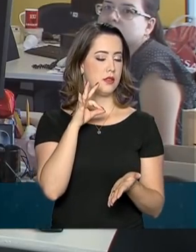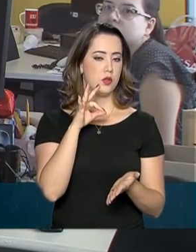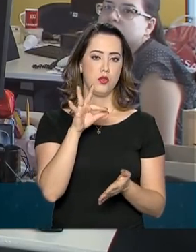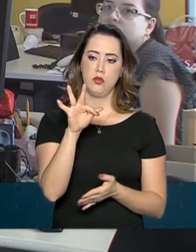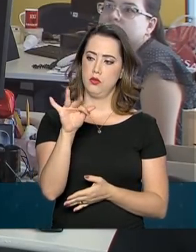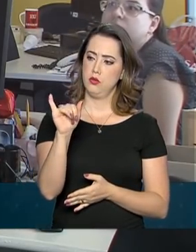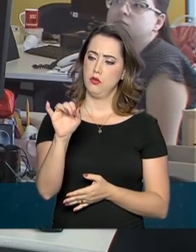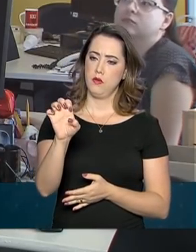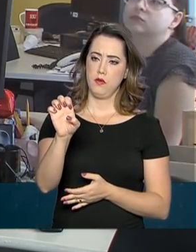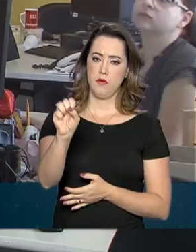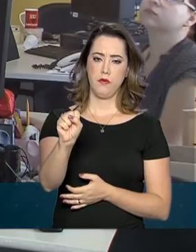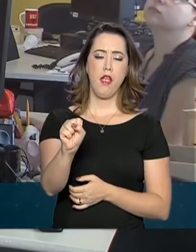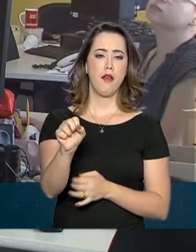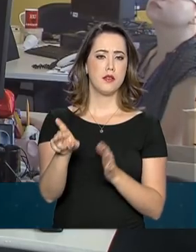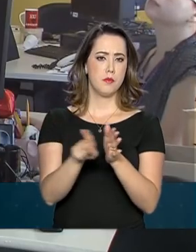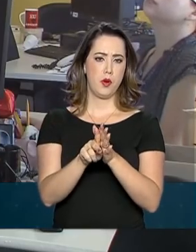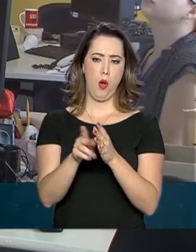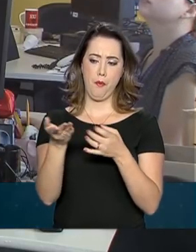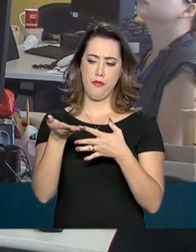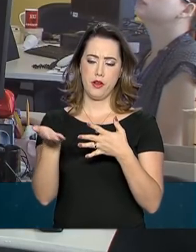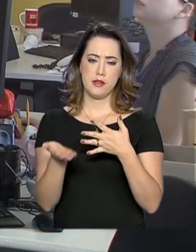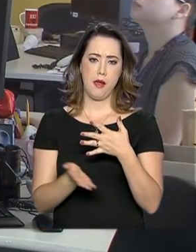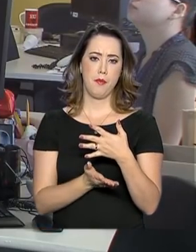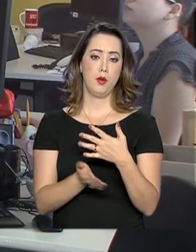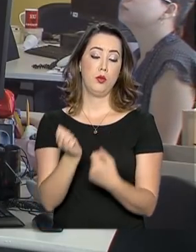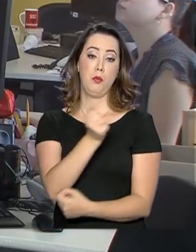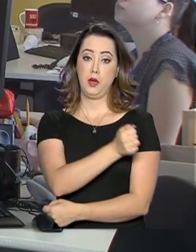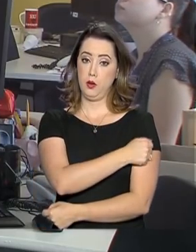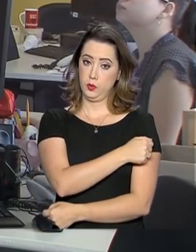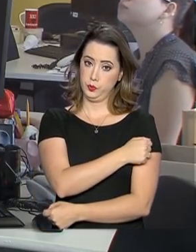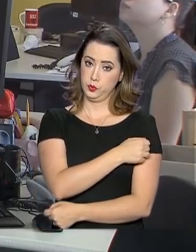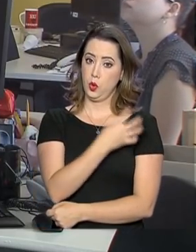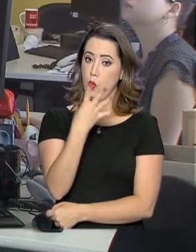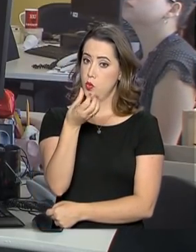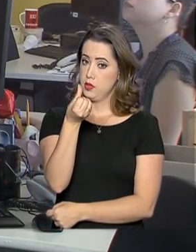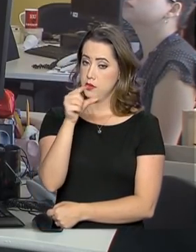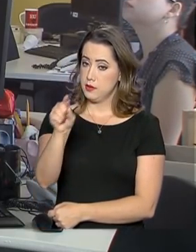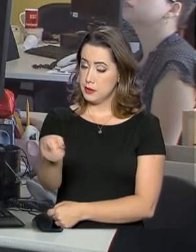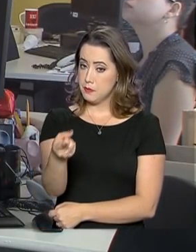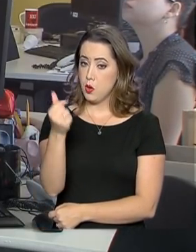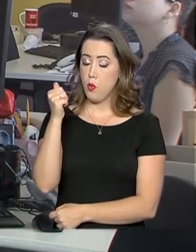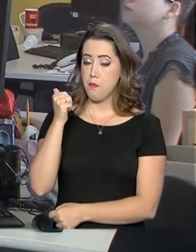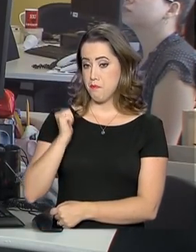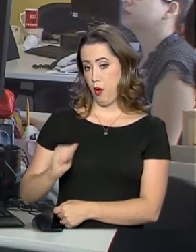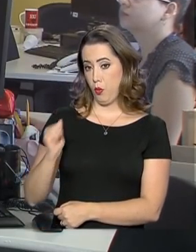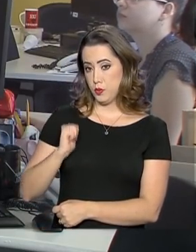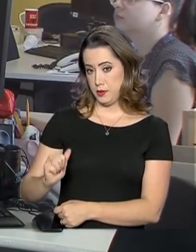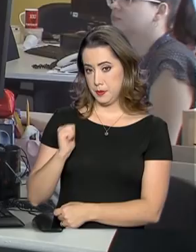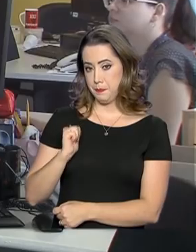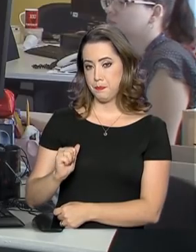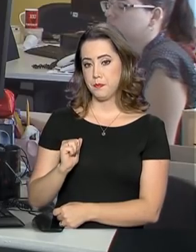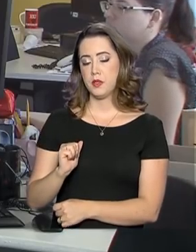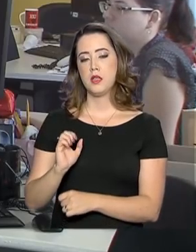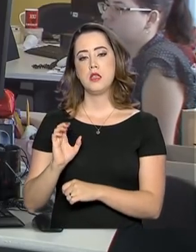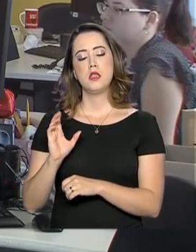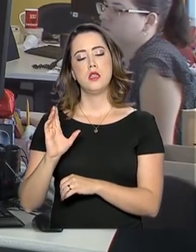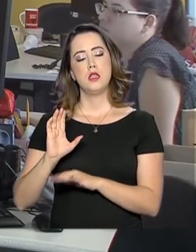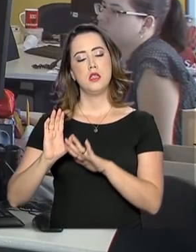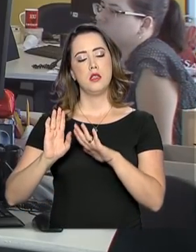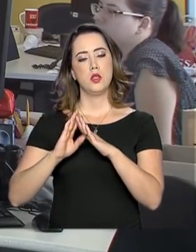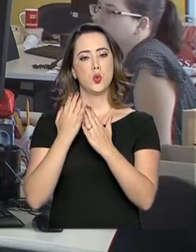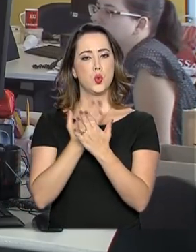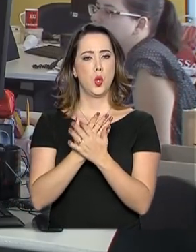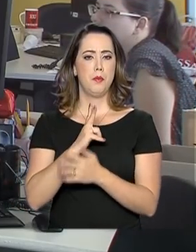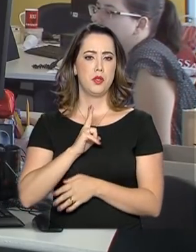FIES, o Fundo de Financiamento Estudantil. Serão 46 mil bolsas e instituições privadas. Pode se inscrever quem